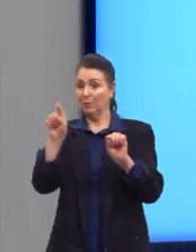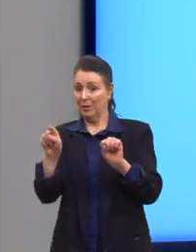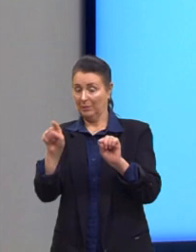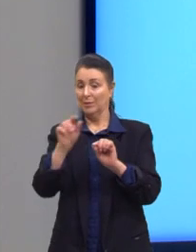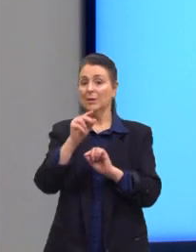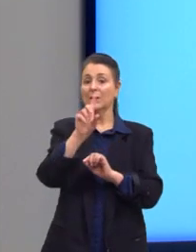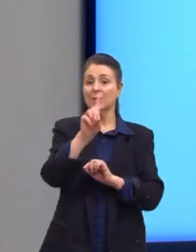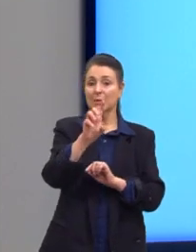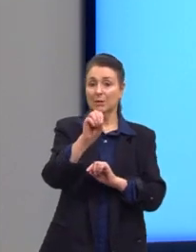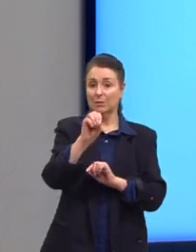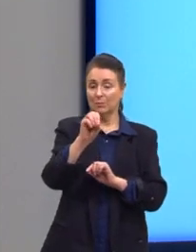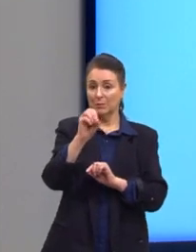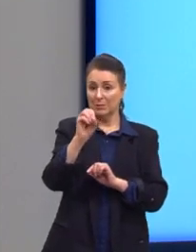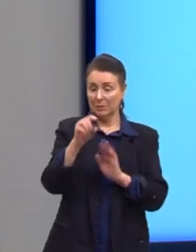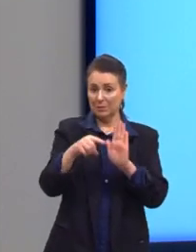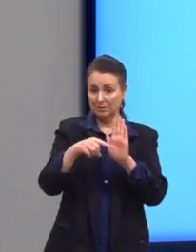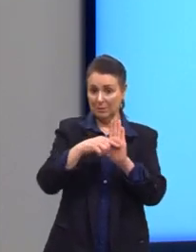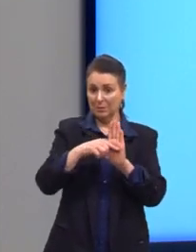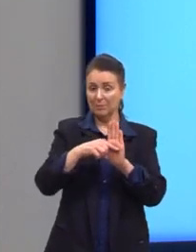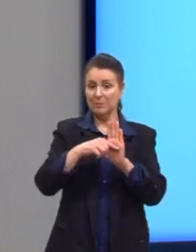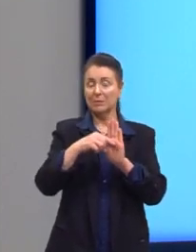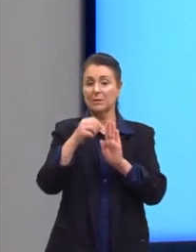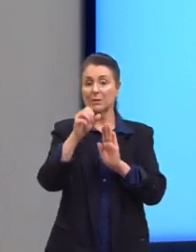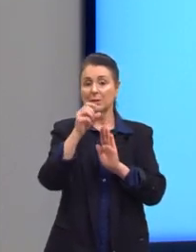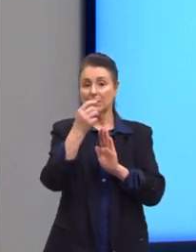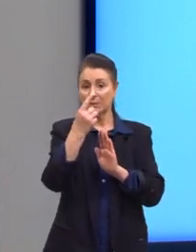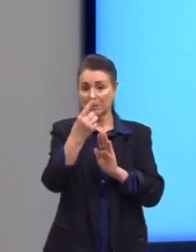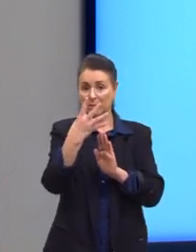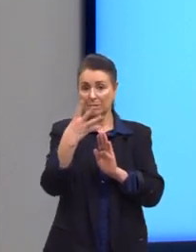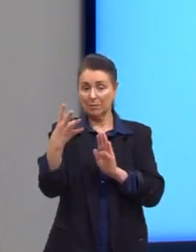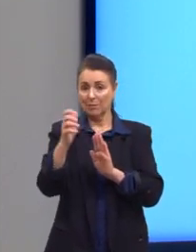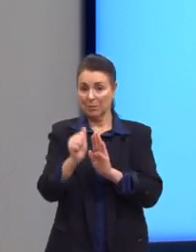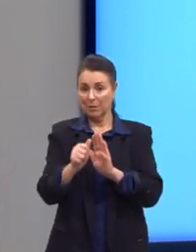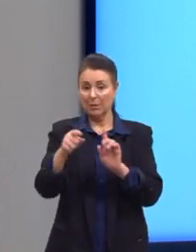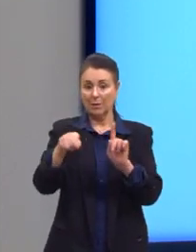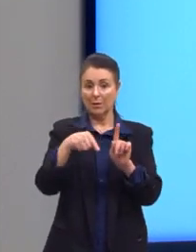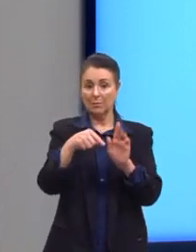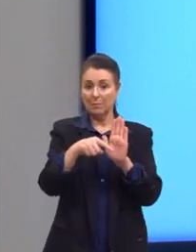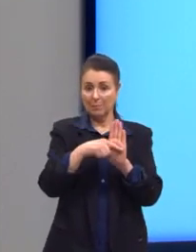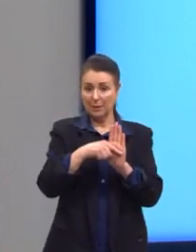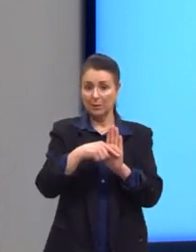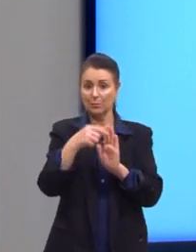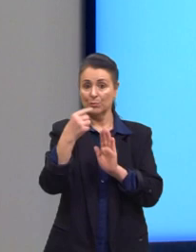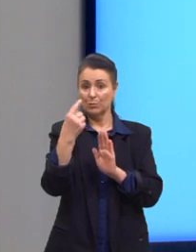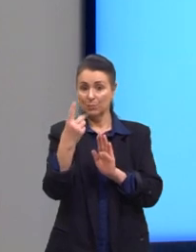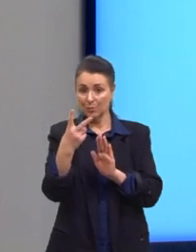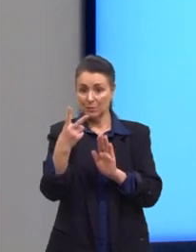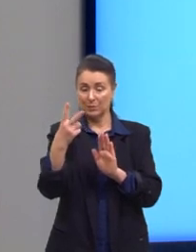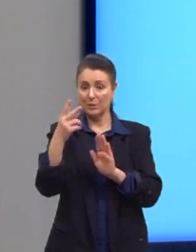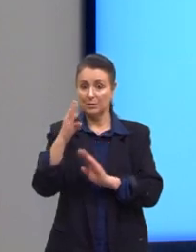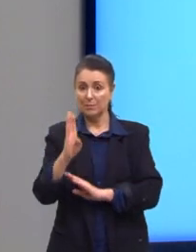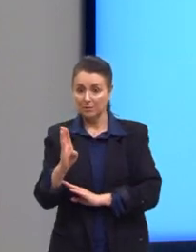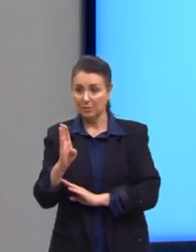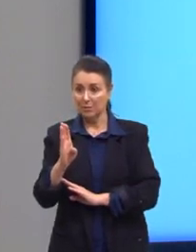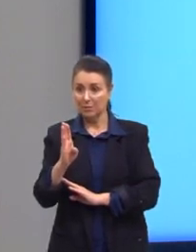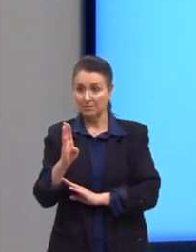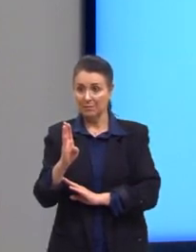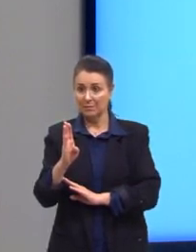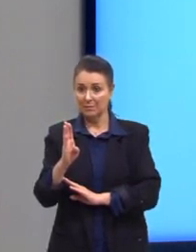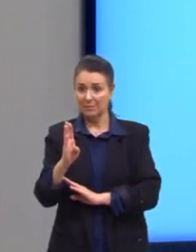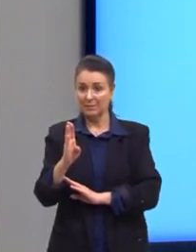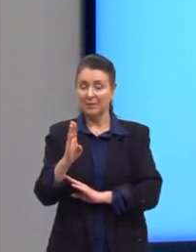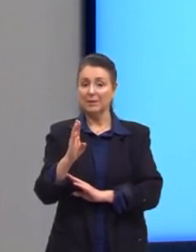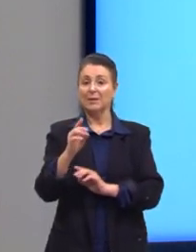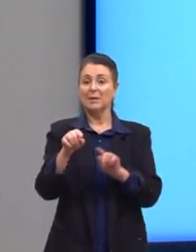menos 144a menos 12b. Então, menos 12 vezes menos